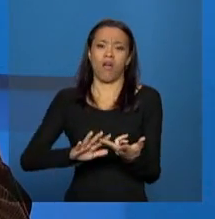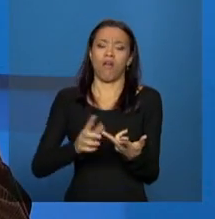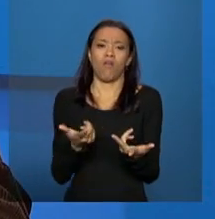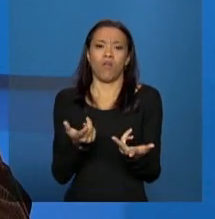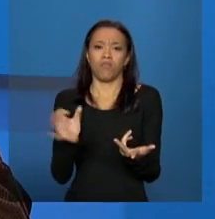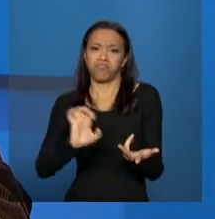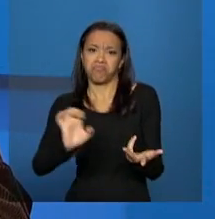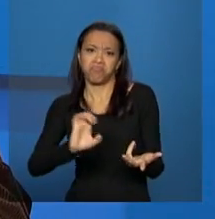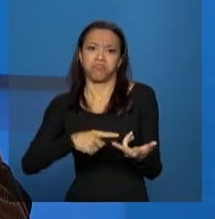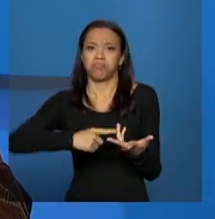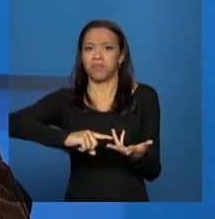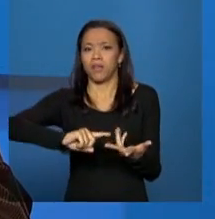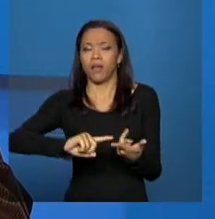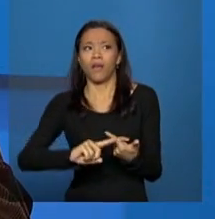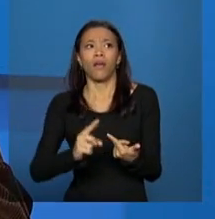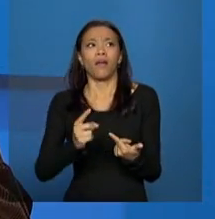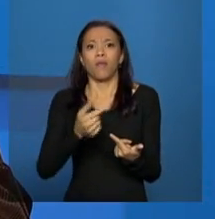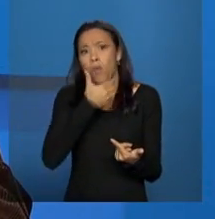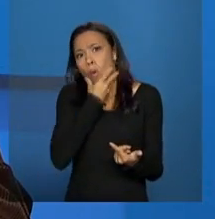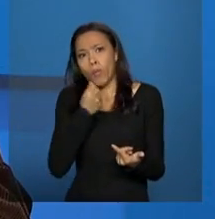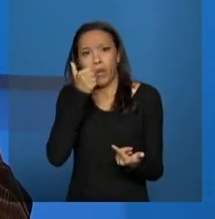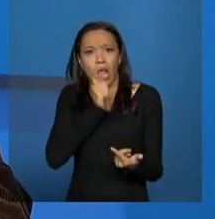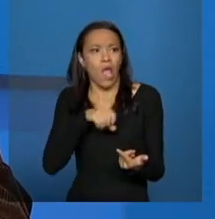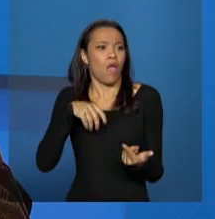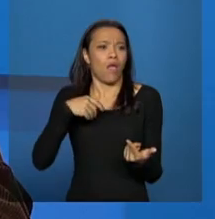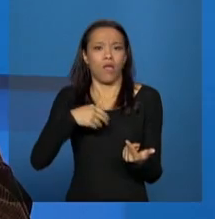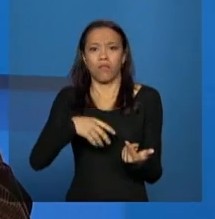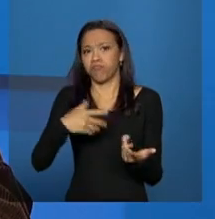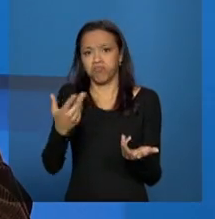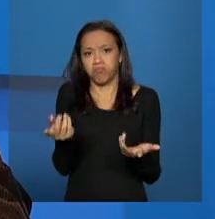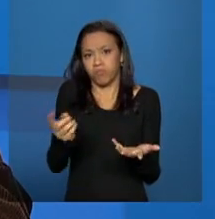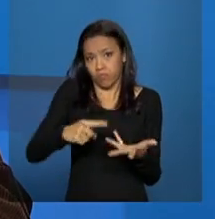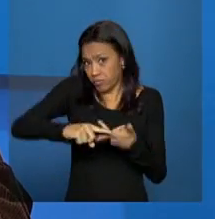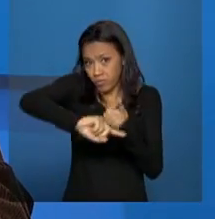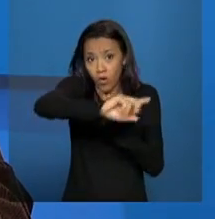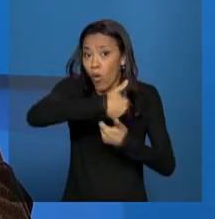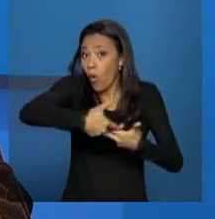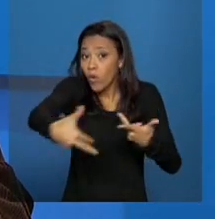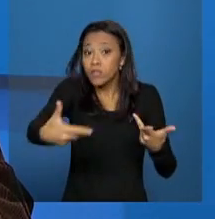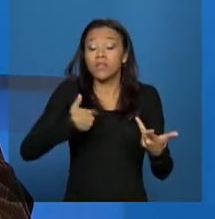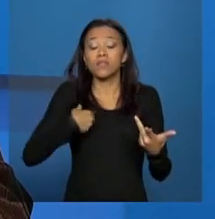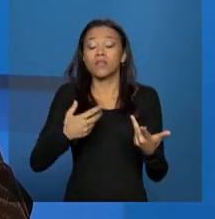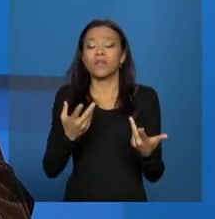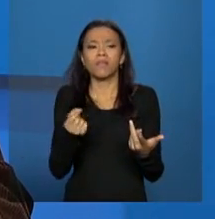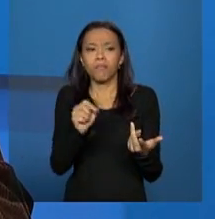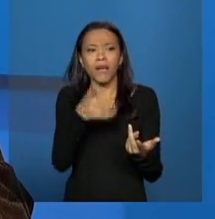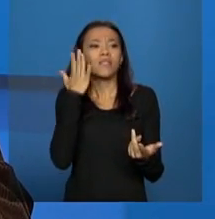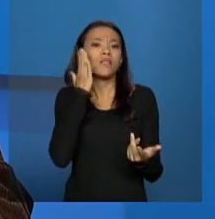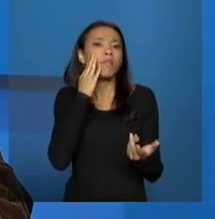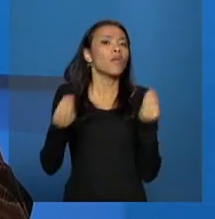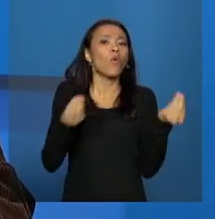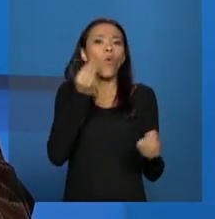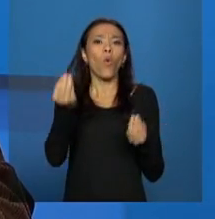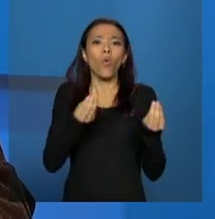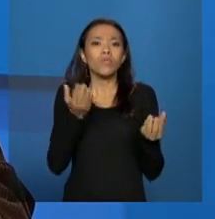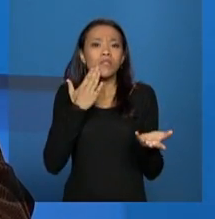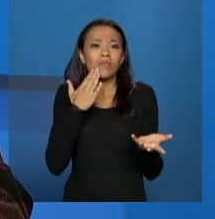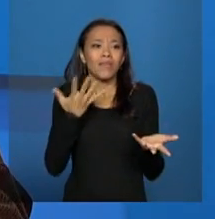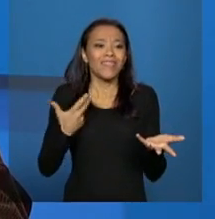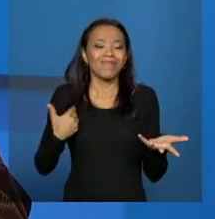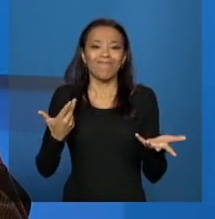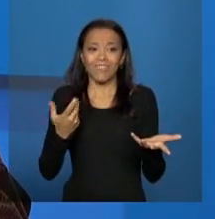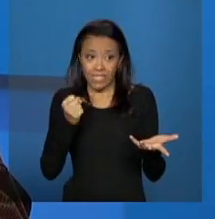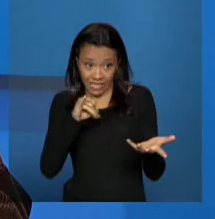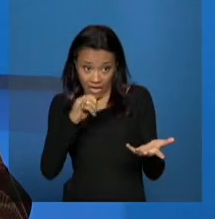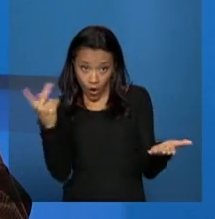violência relacionada a gênero. E efetivamente, sim, é uma ideia que a gente possa estar enfrentando essa situação de desproteção quando você vê uma